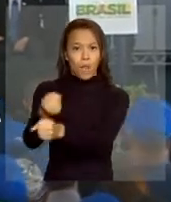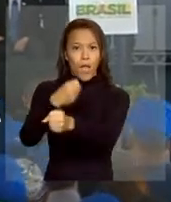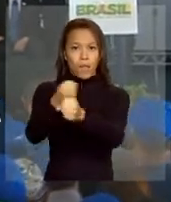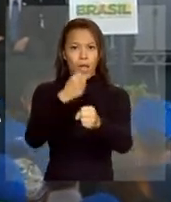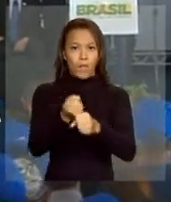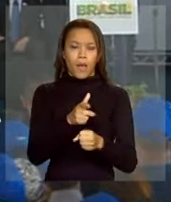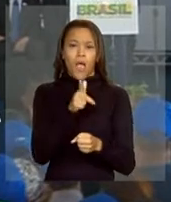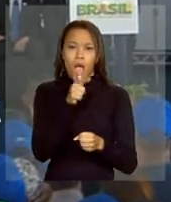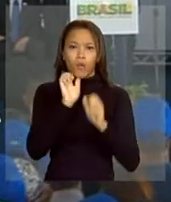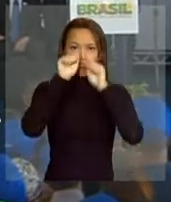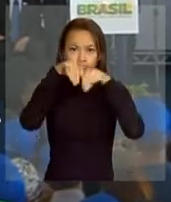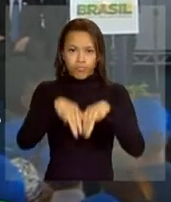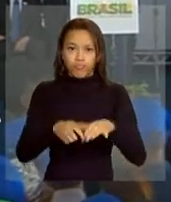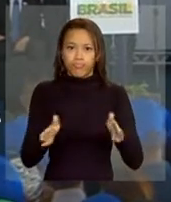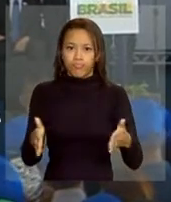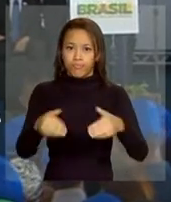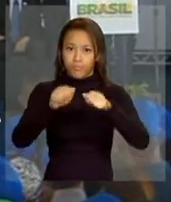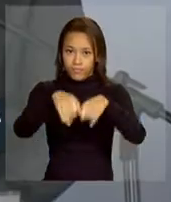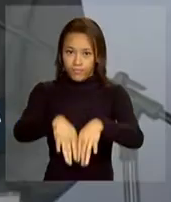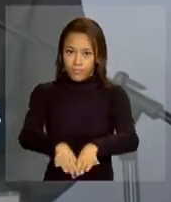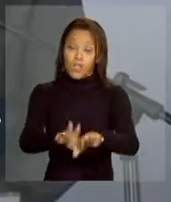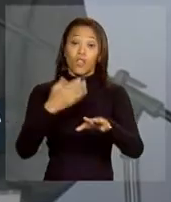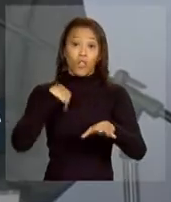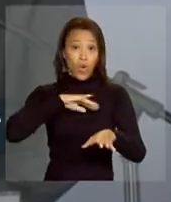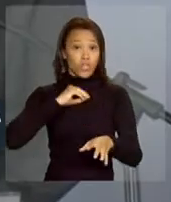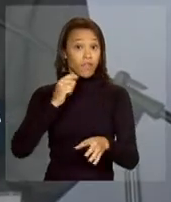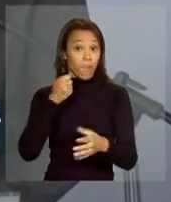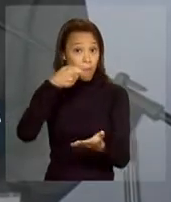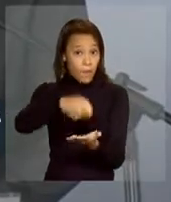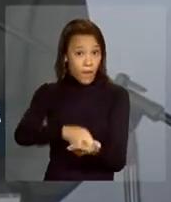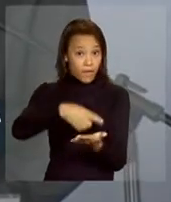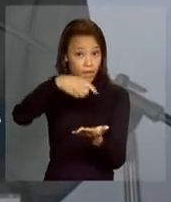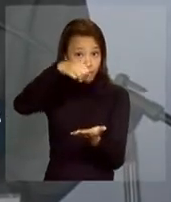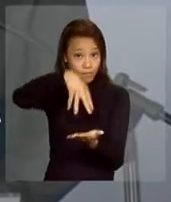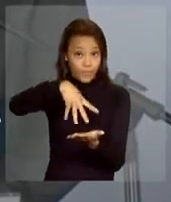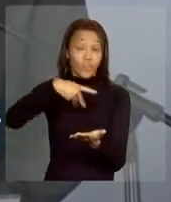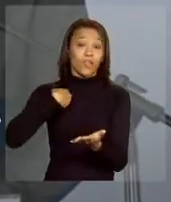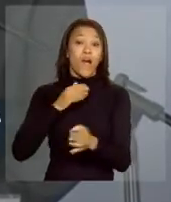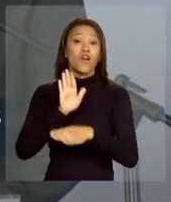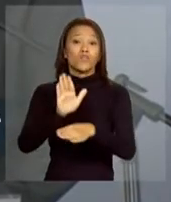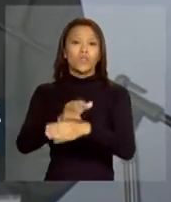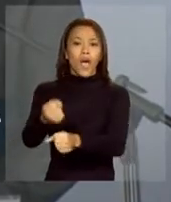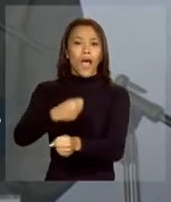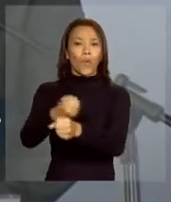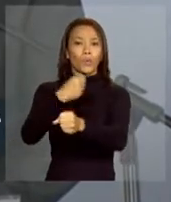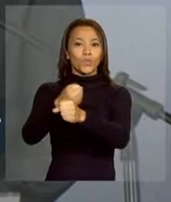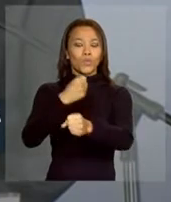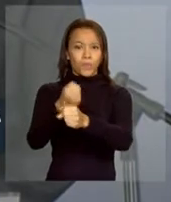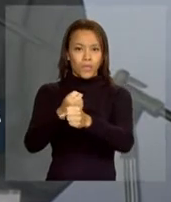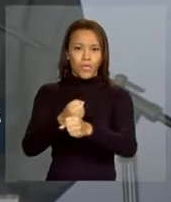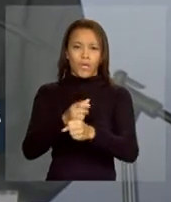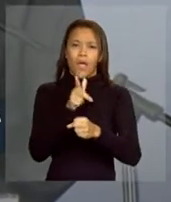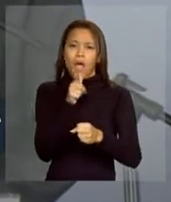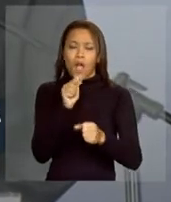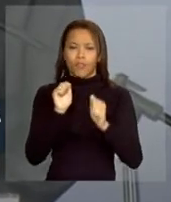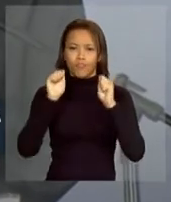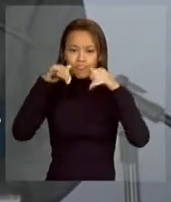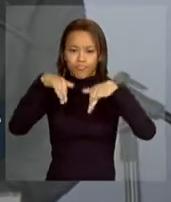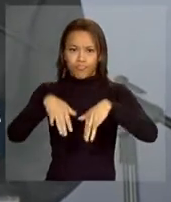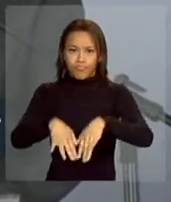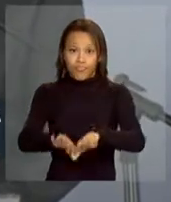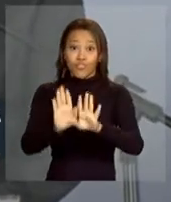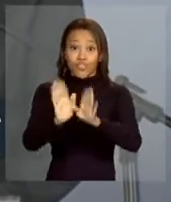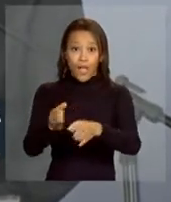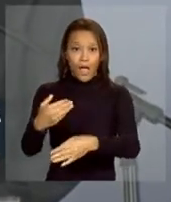paga uma conta de energia, a gente estava ajudando a construir as hidrelétricas. Agora que está pago o investimento,